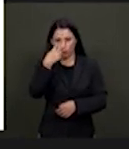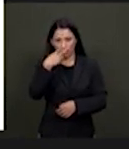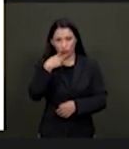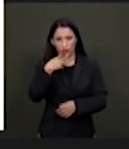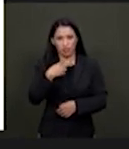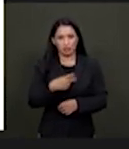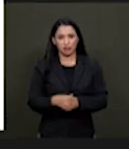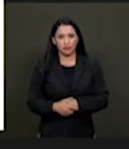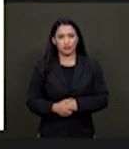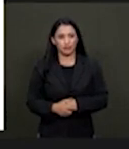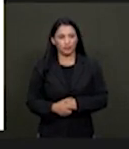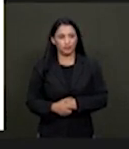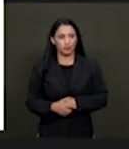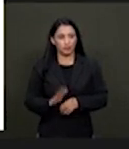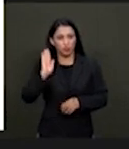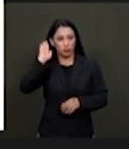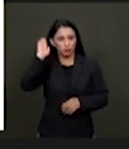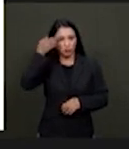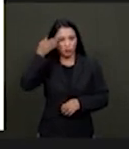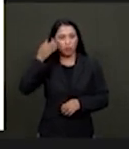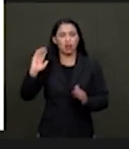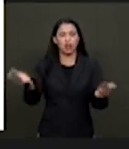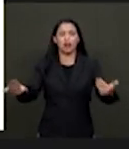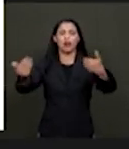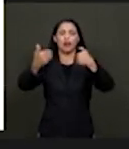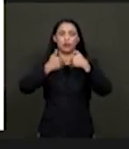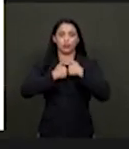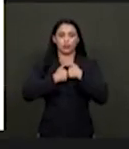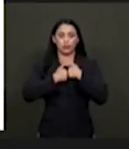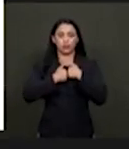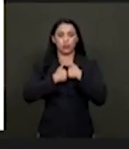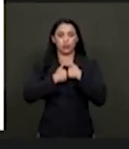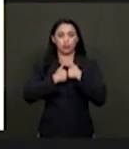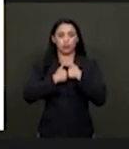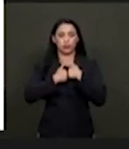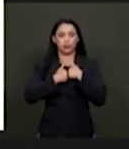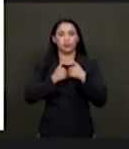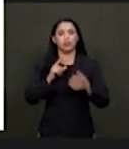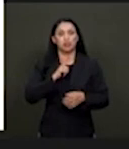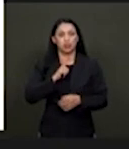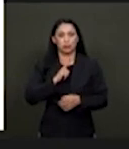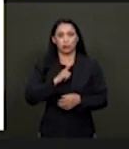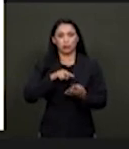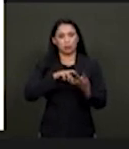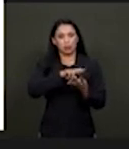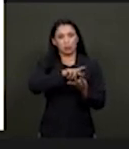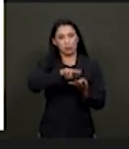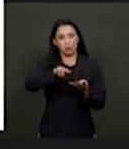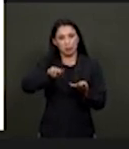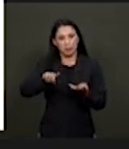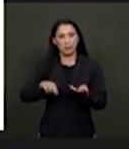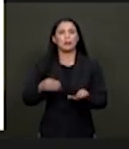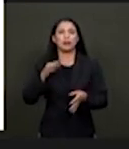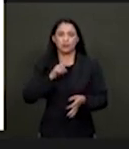deficiência intelectual, autismo, síndromes de Asperger, hoje estão matripulados no ensino